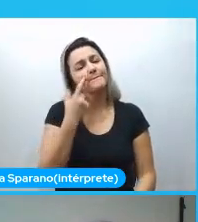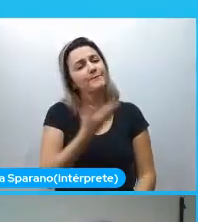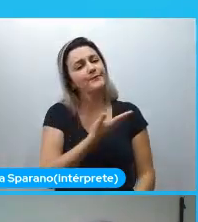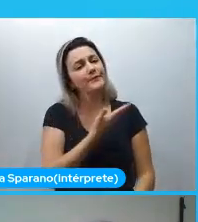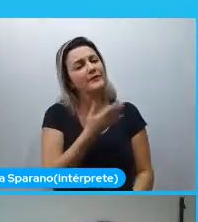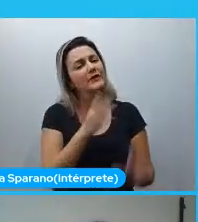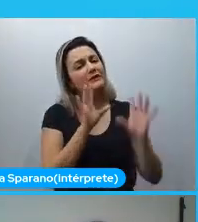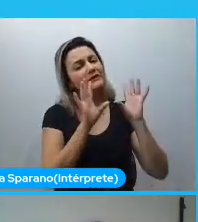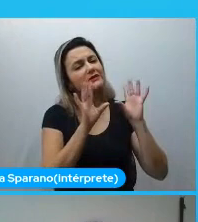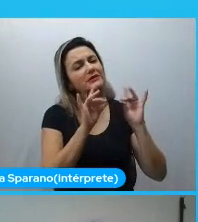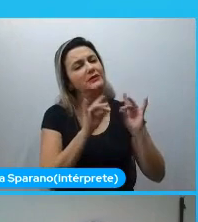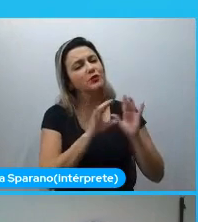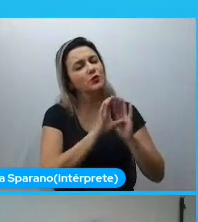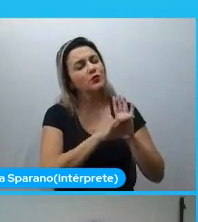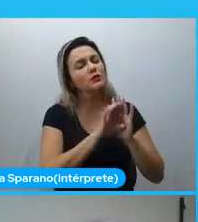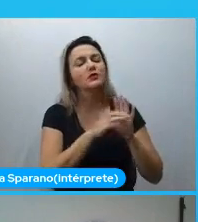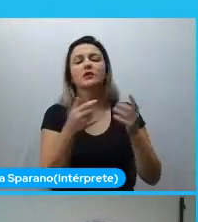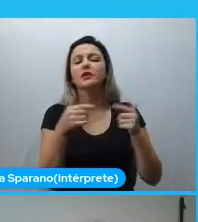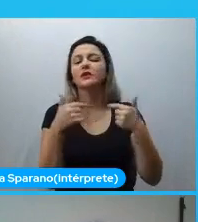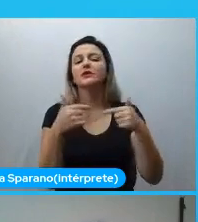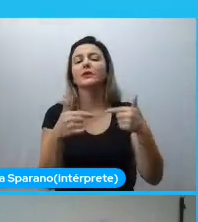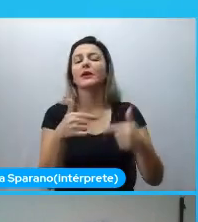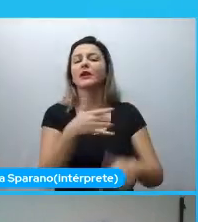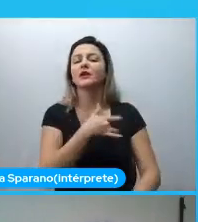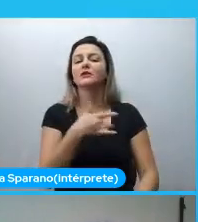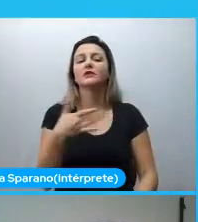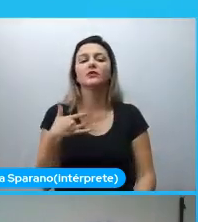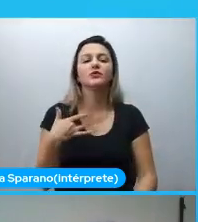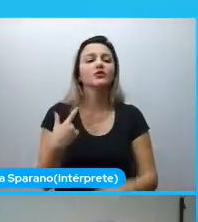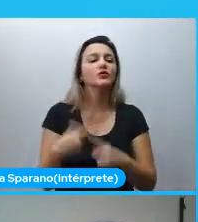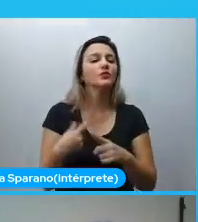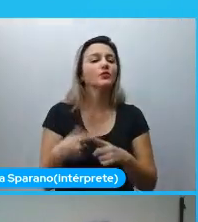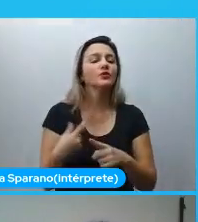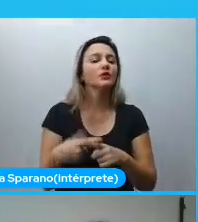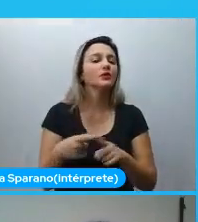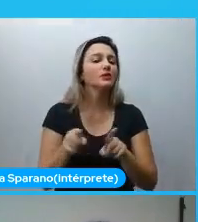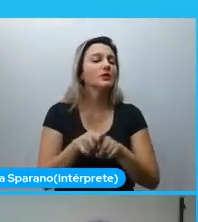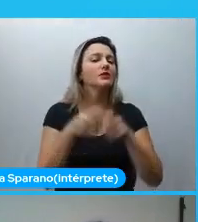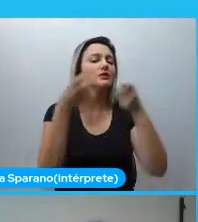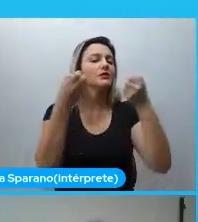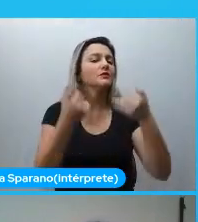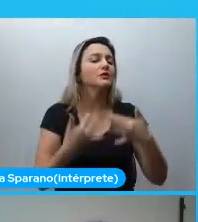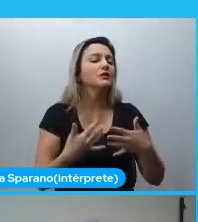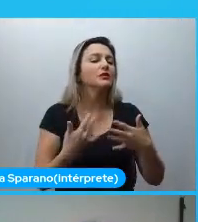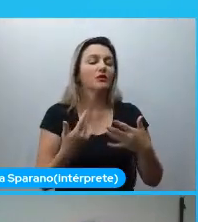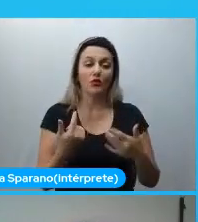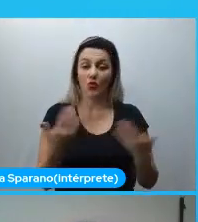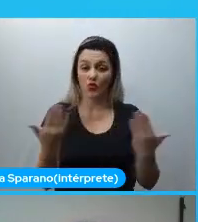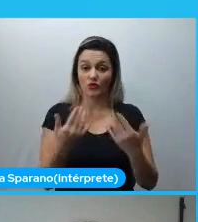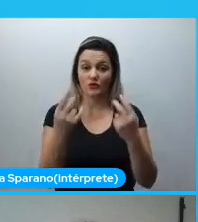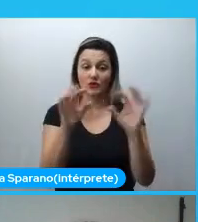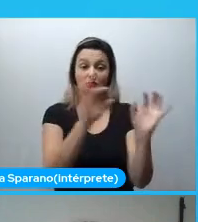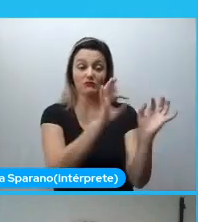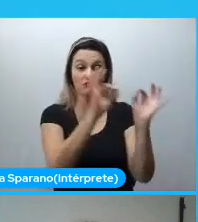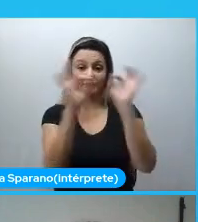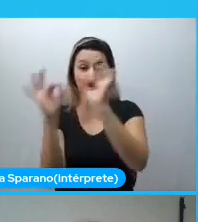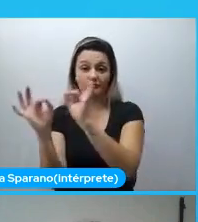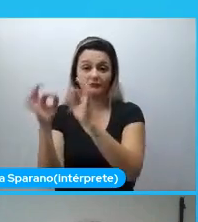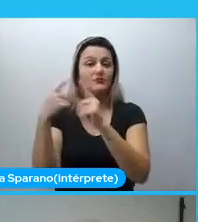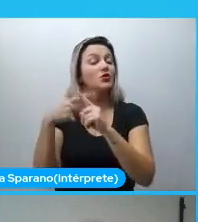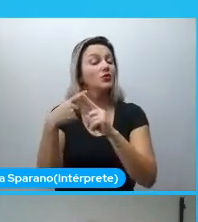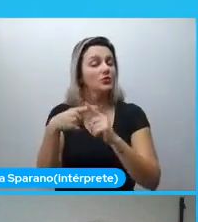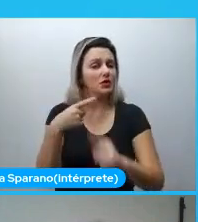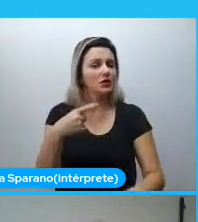E se você quer trabalhar com saúde, por que não também vê essa definição, né? Se você está aqui, provavelmente você tem algum interesse,